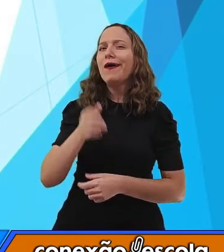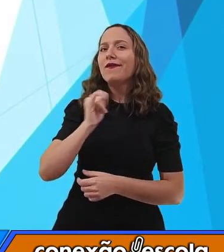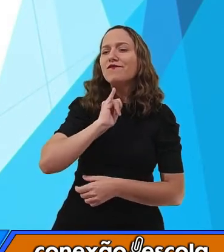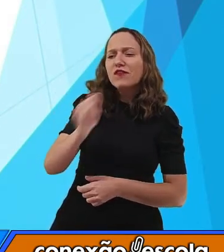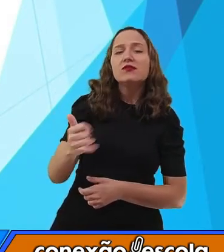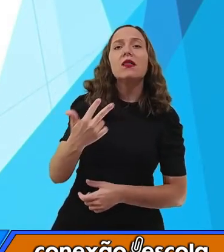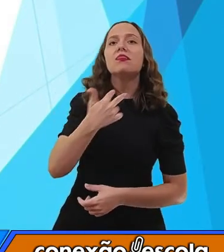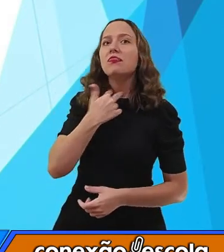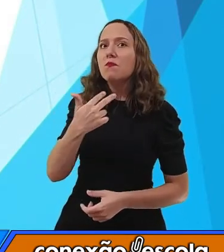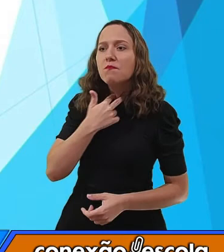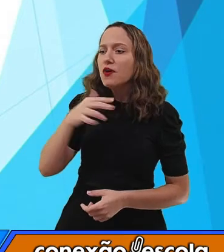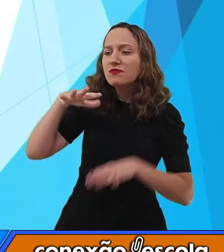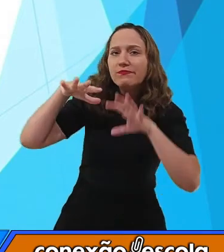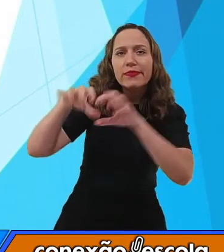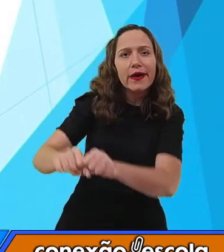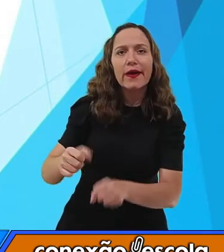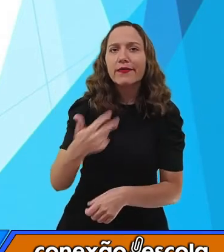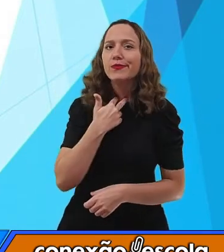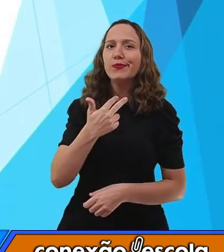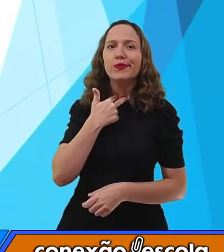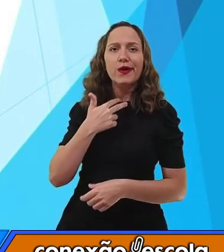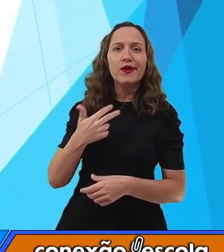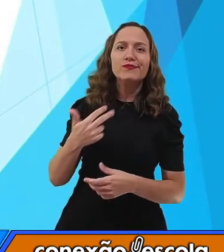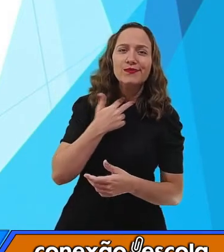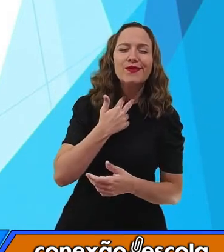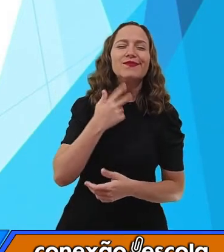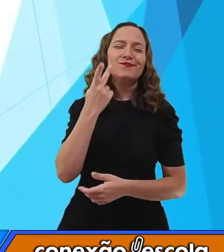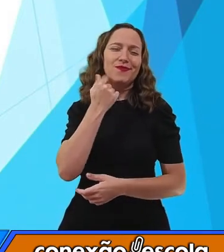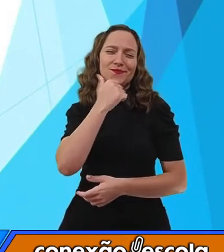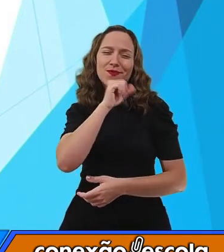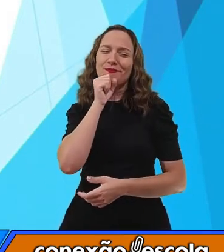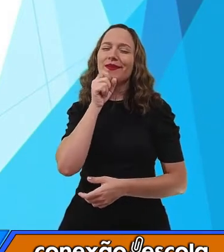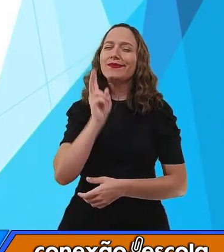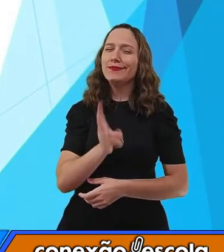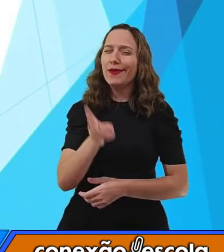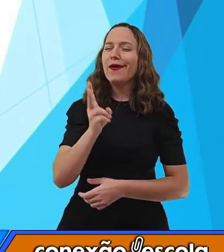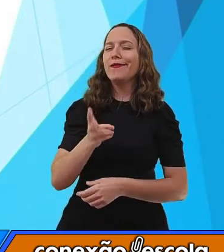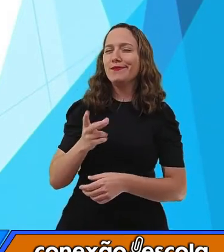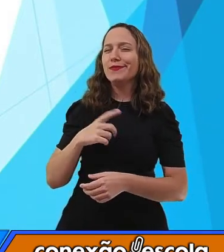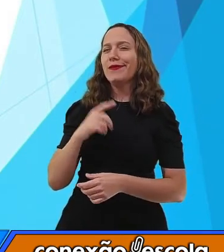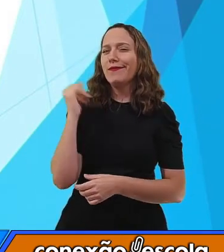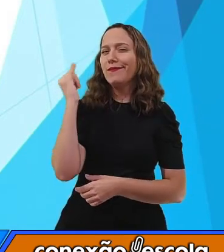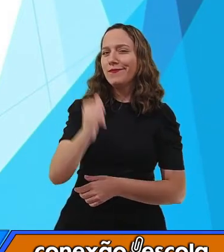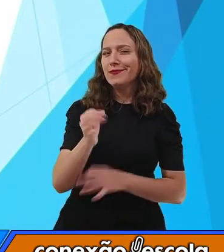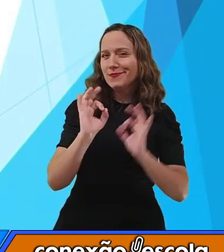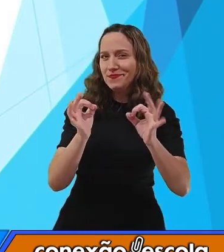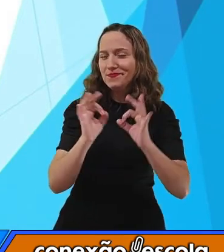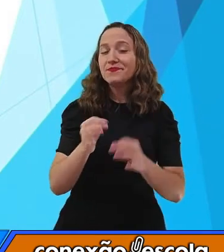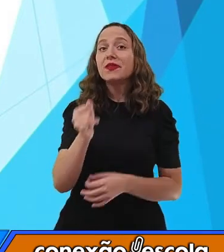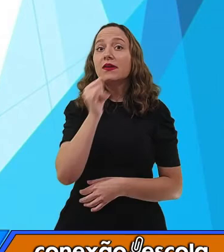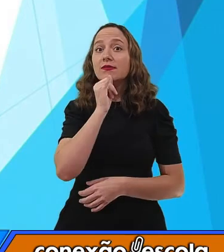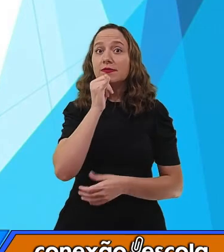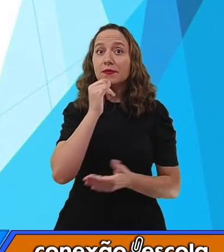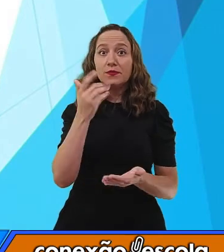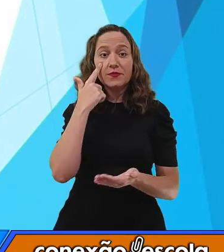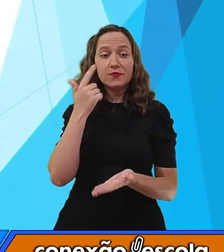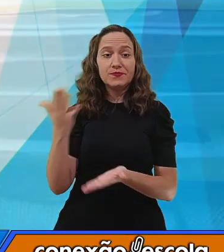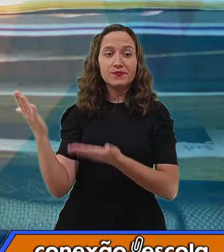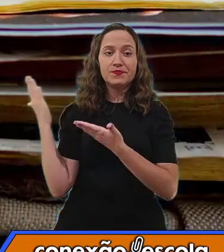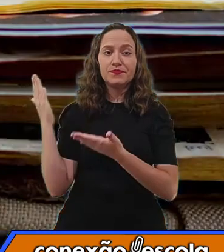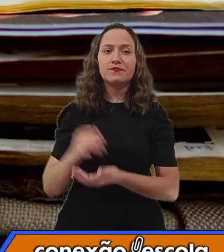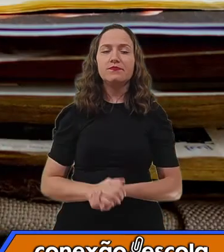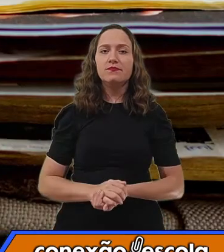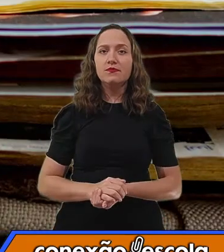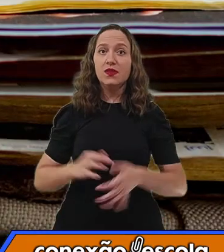mexer nas coisas, né? Então, vamos voltar aí à infância um pouquinho. Vamos ver alguns exemplos? Olha, não